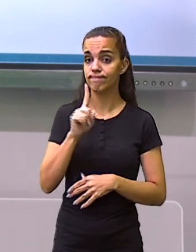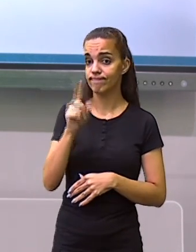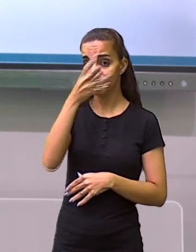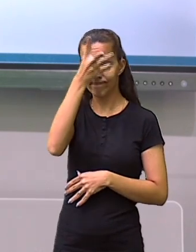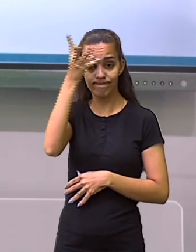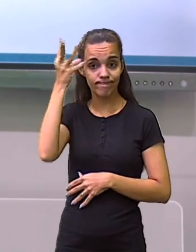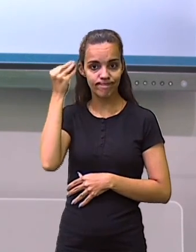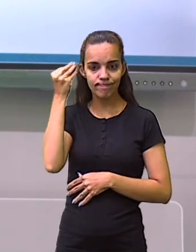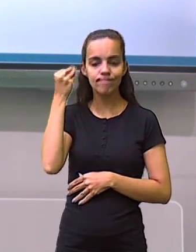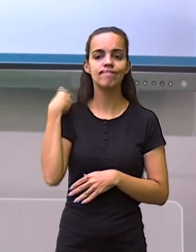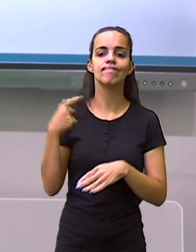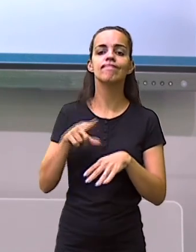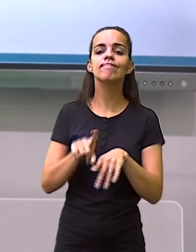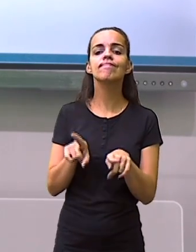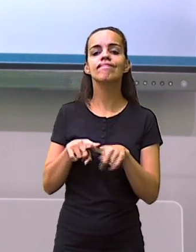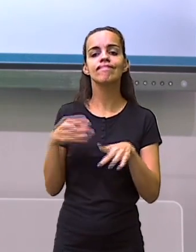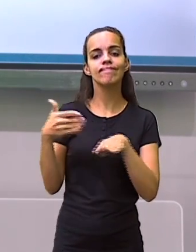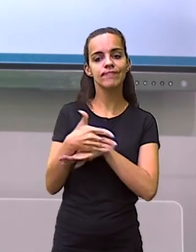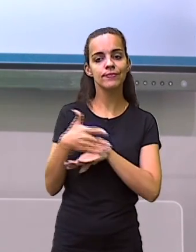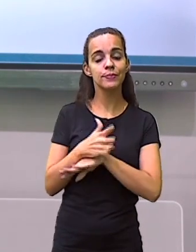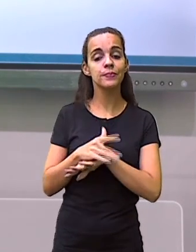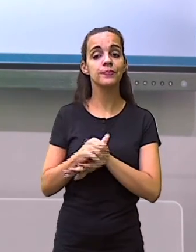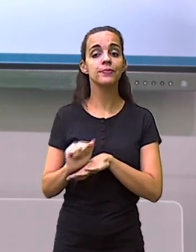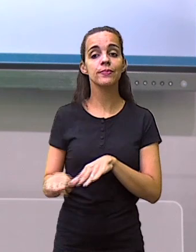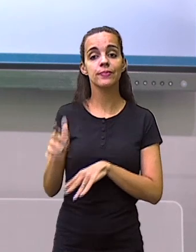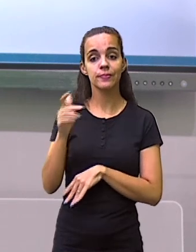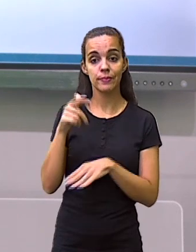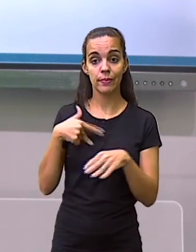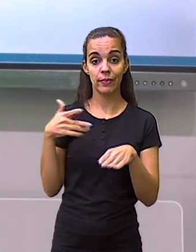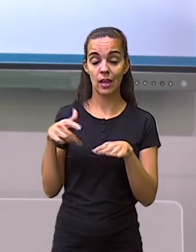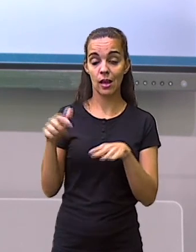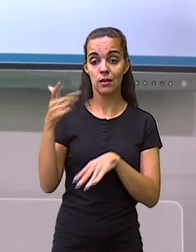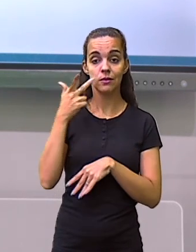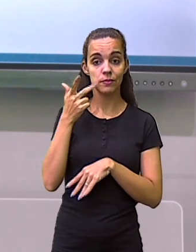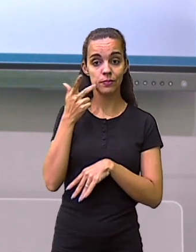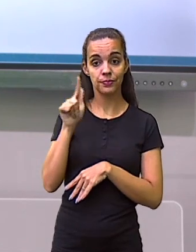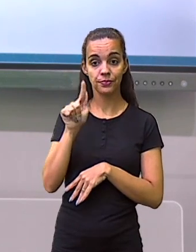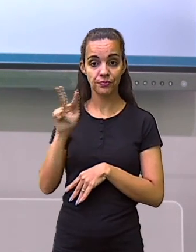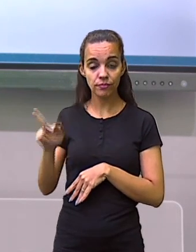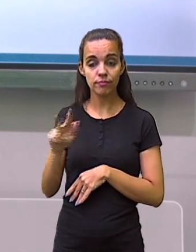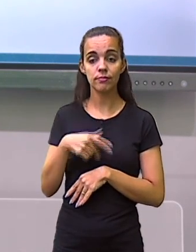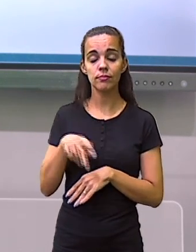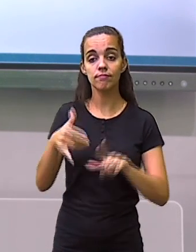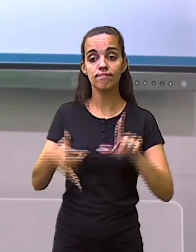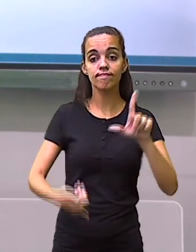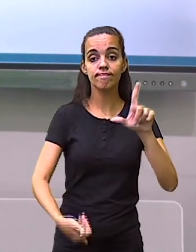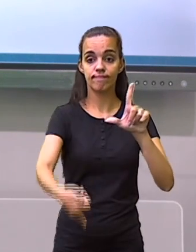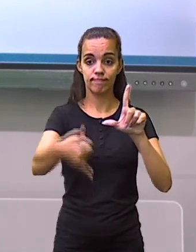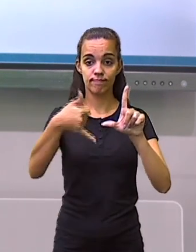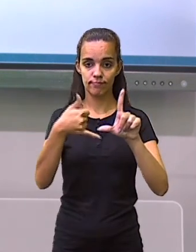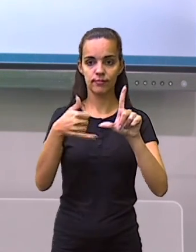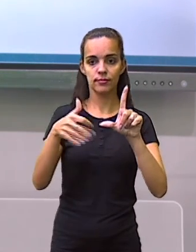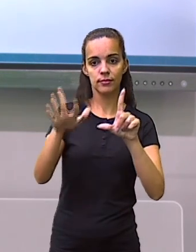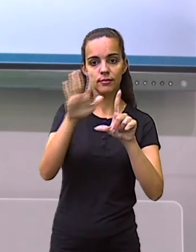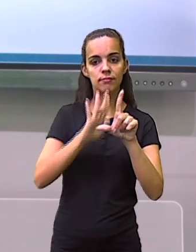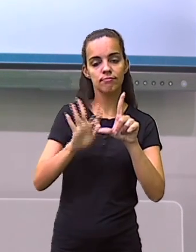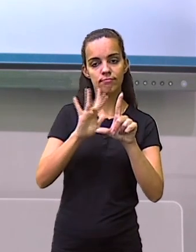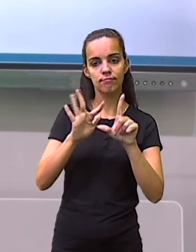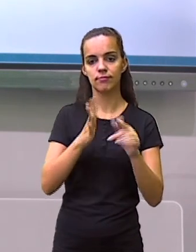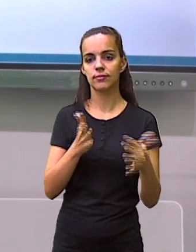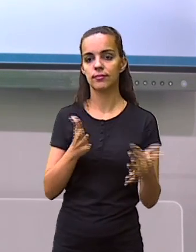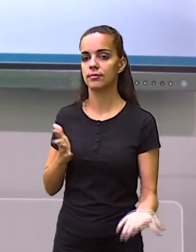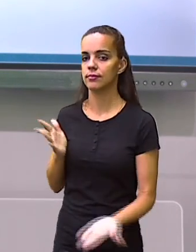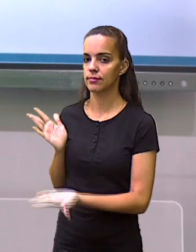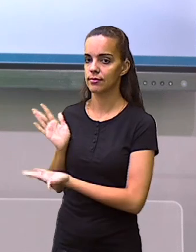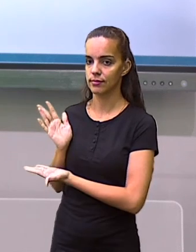esqueça, para acessar a plataforma smedgv.com barra aluno, aponte a câmera do seu celular na imagem que